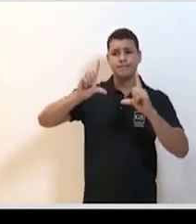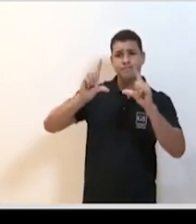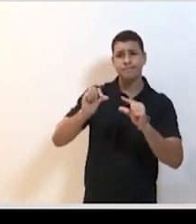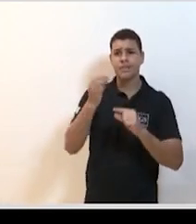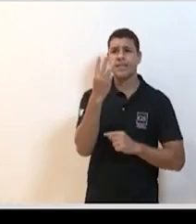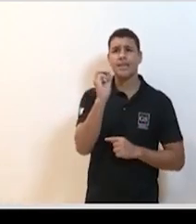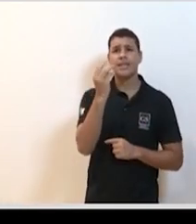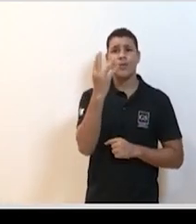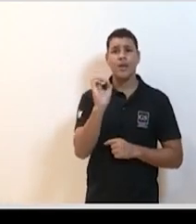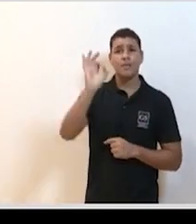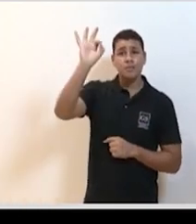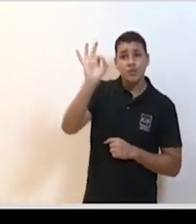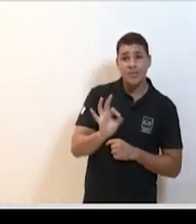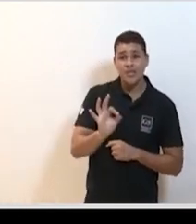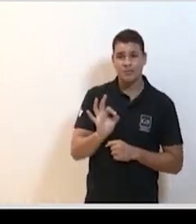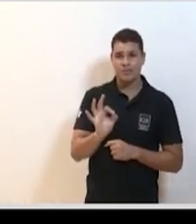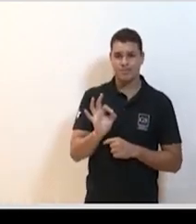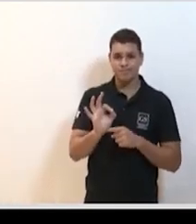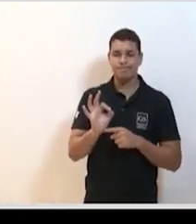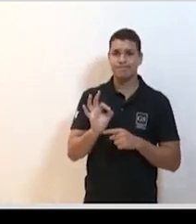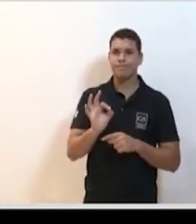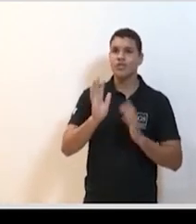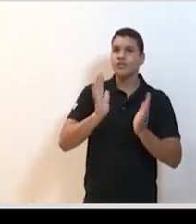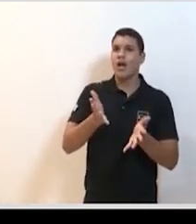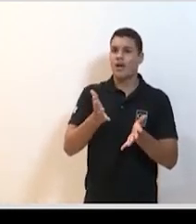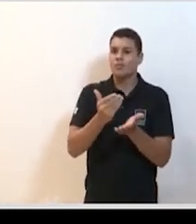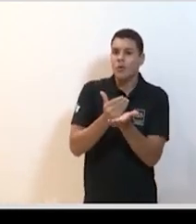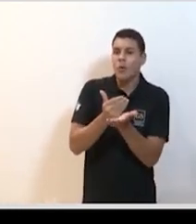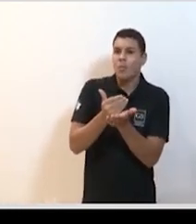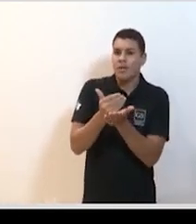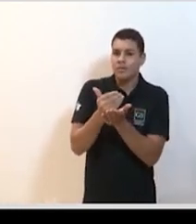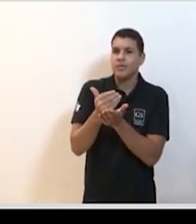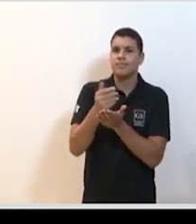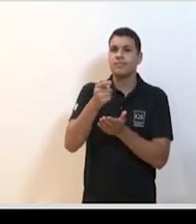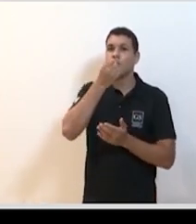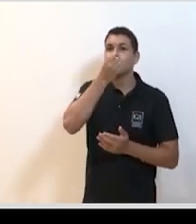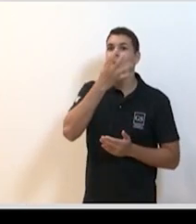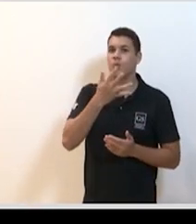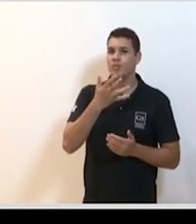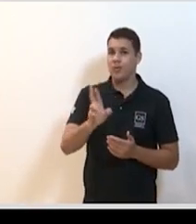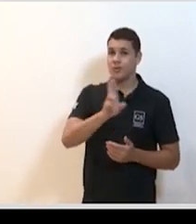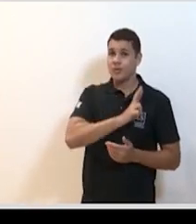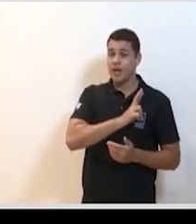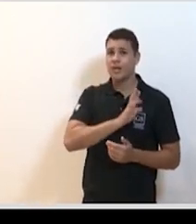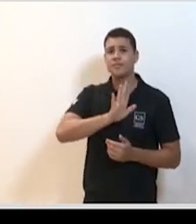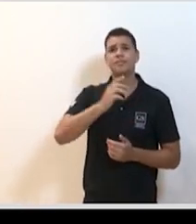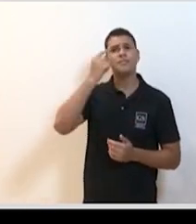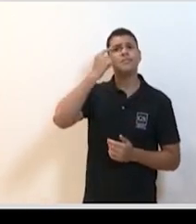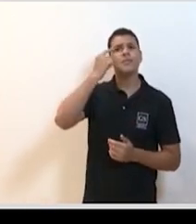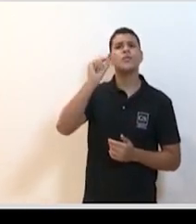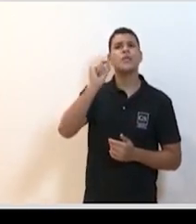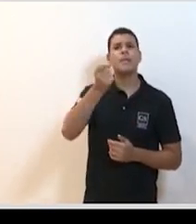% na letalidade isso já vai ter um impacto significativo são dezenas de milhares de pessoas provavelmente centenas de milhares